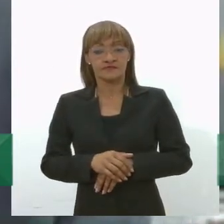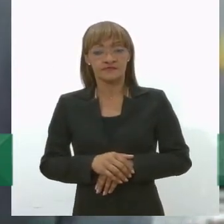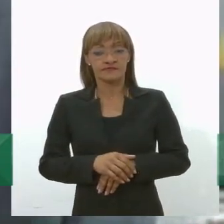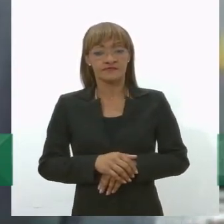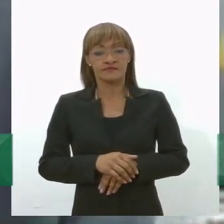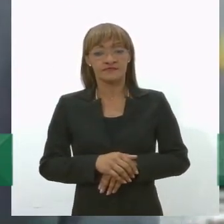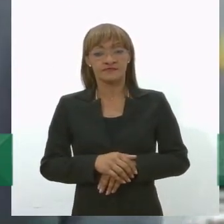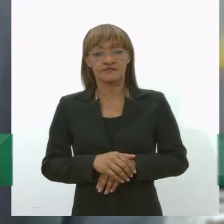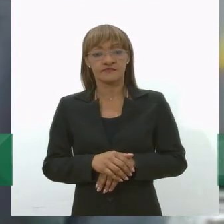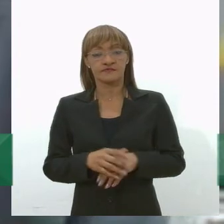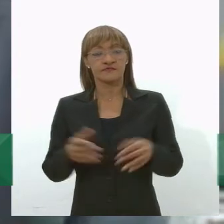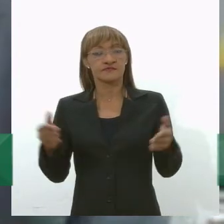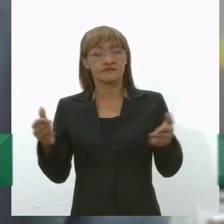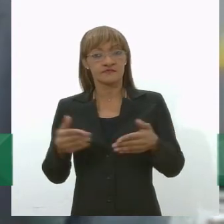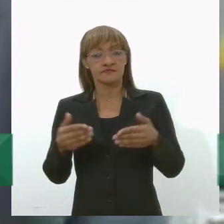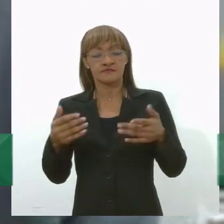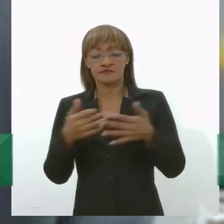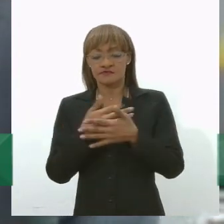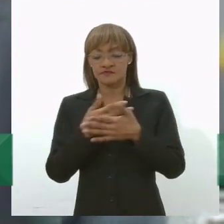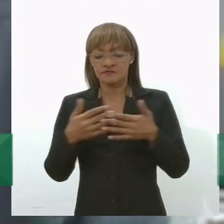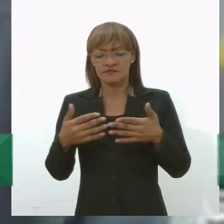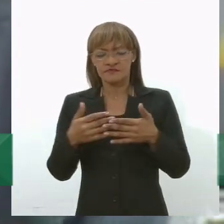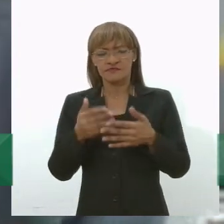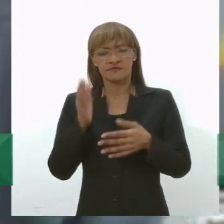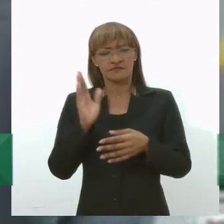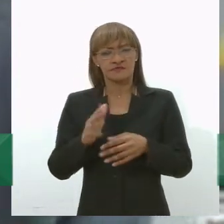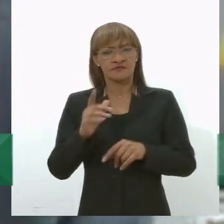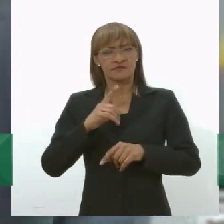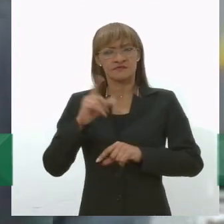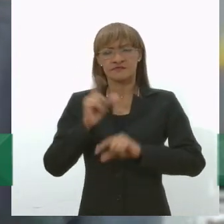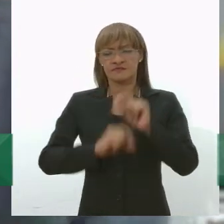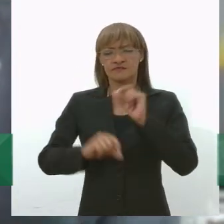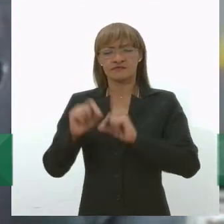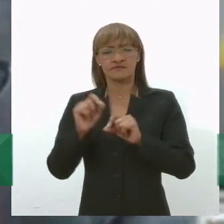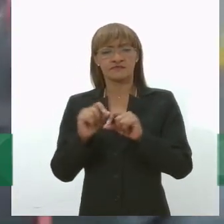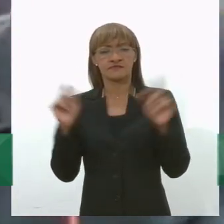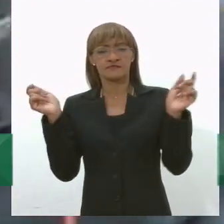cidades que produzem grandes quantidades de resíduos poderiam estar